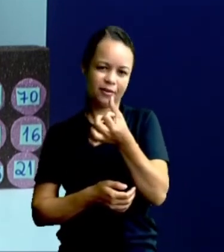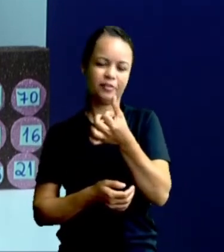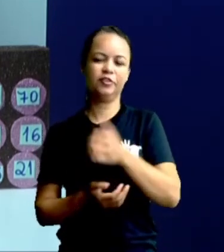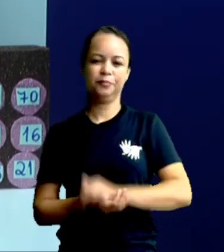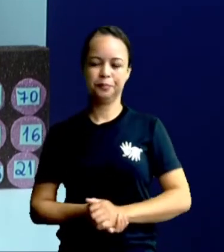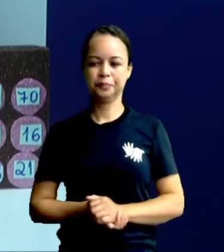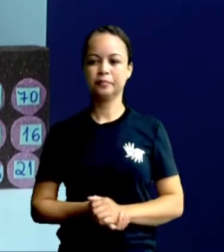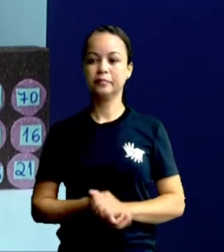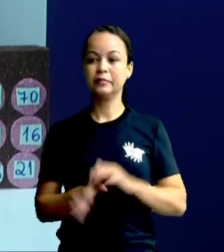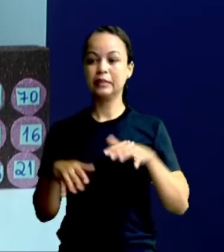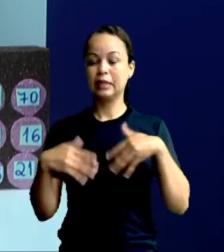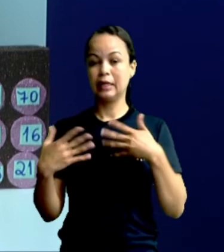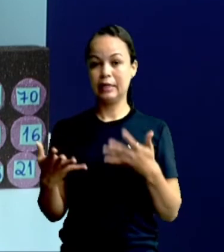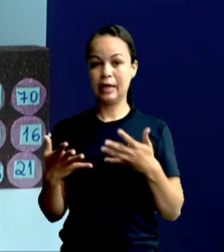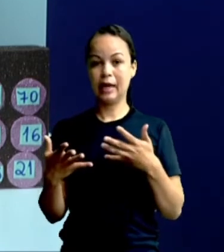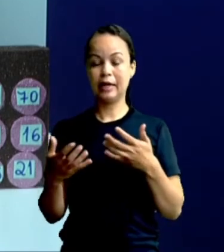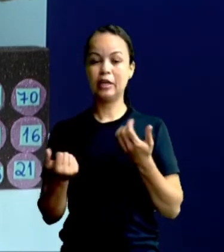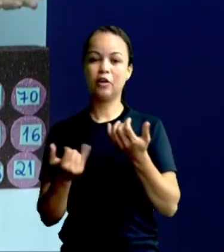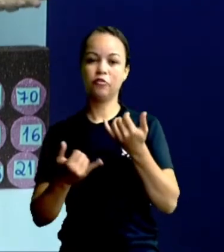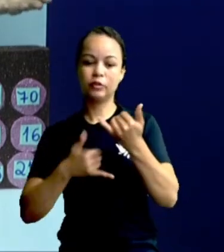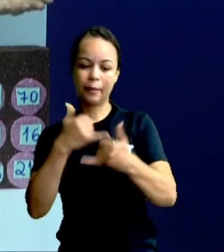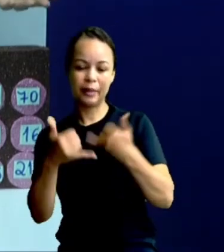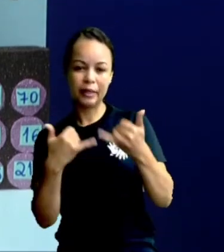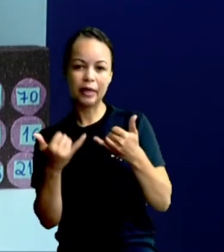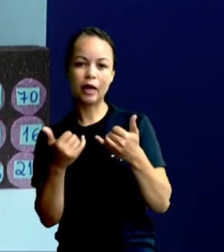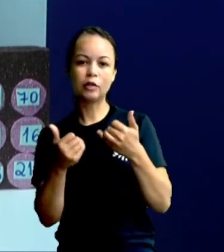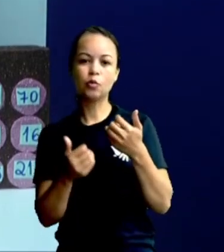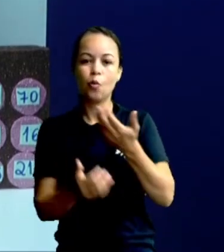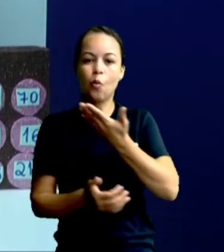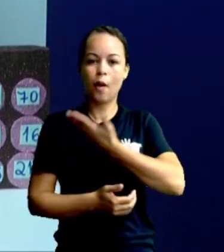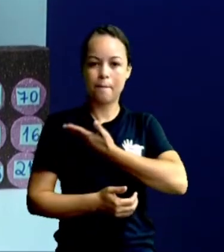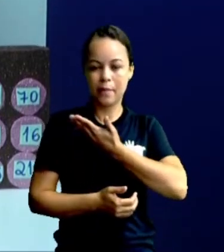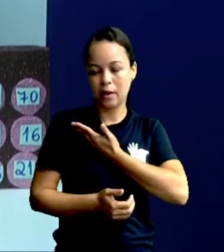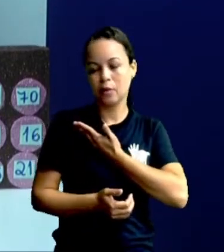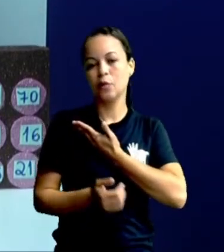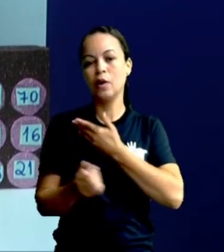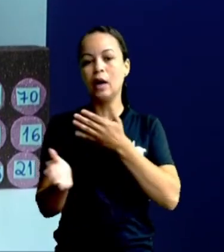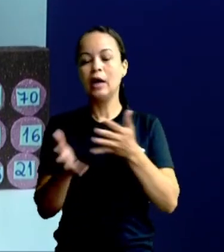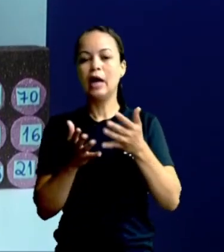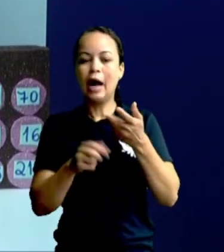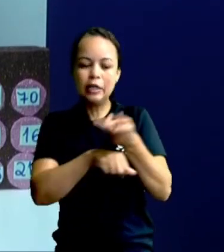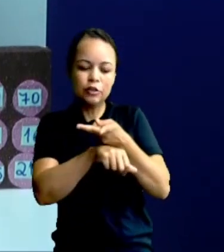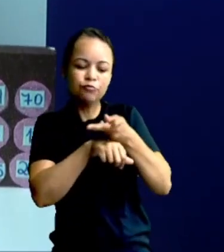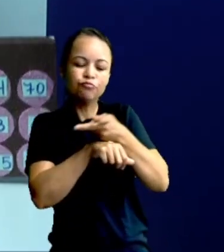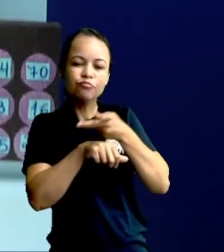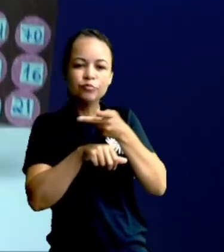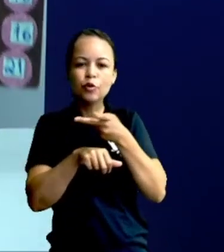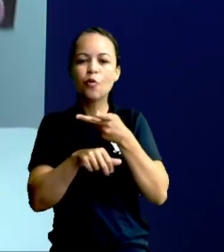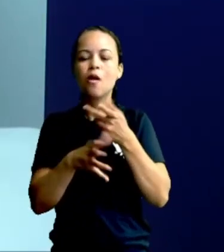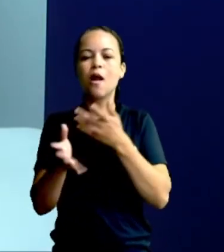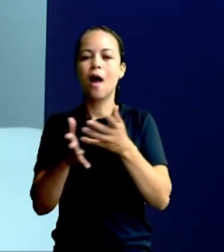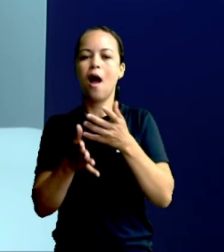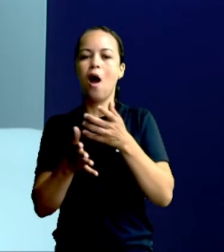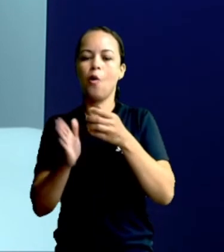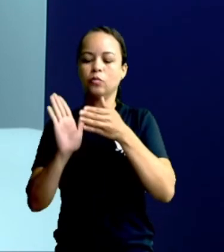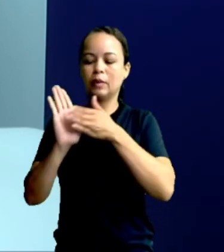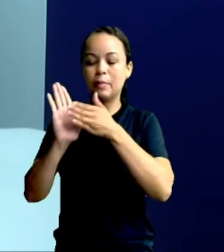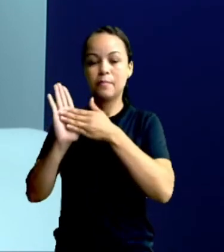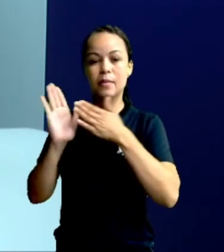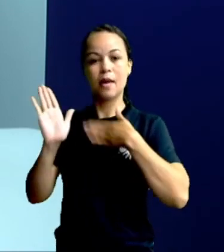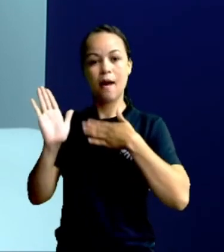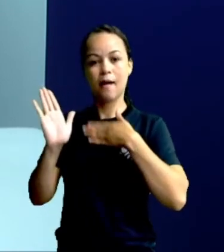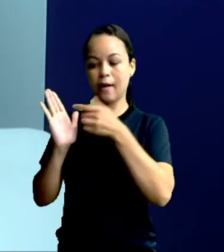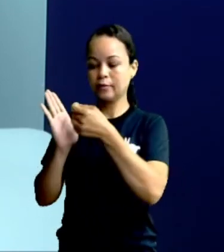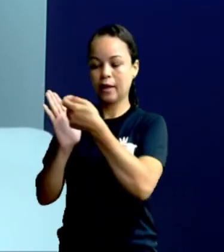Aí, eu vou estar jogando com algum amigo. Eu vou procurar o 16 na minha cartelinha, ó. Tem